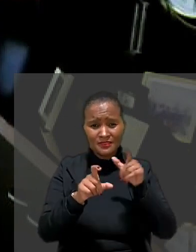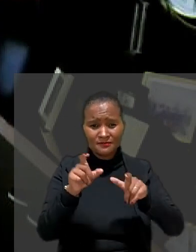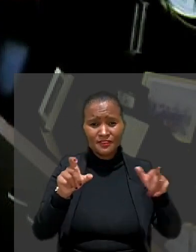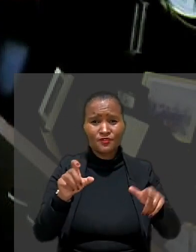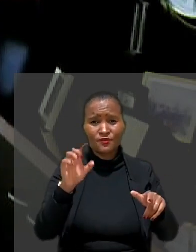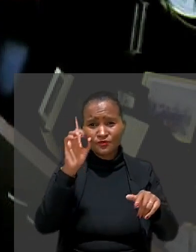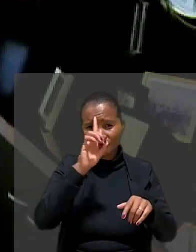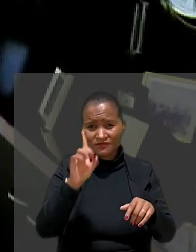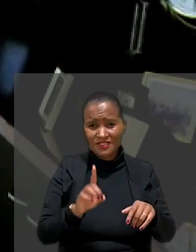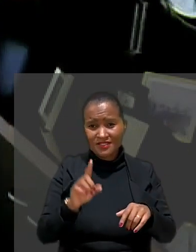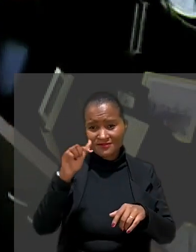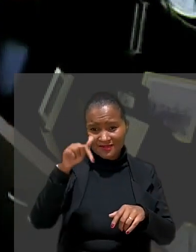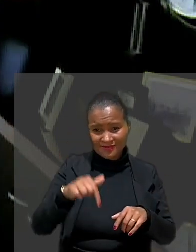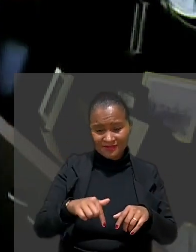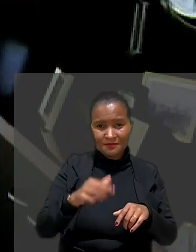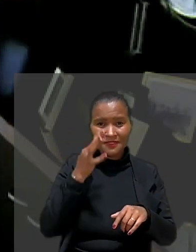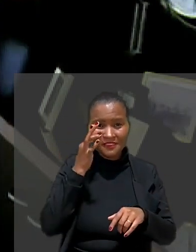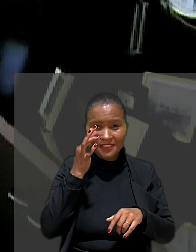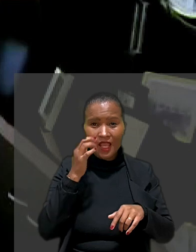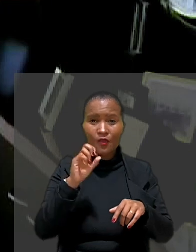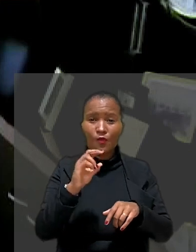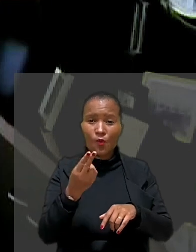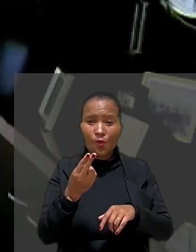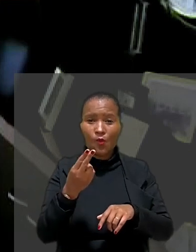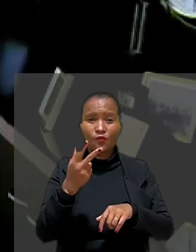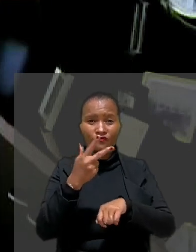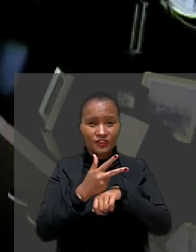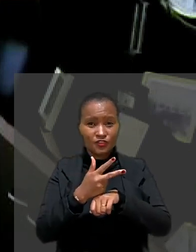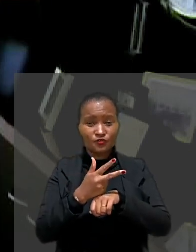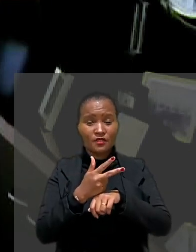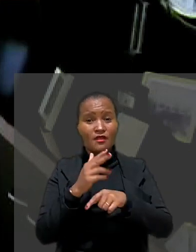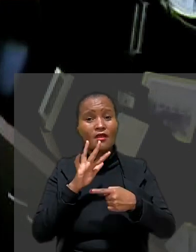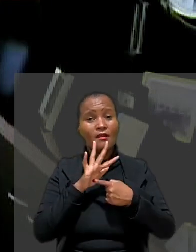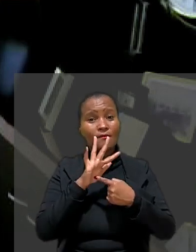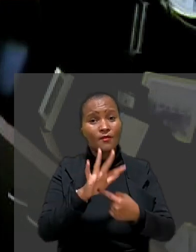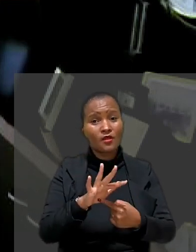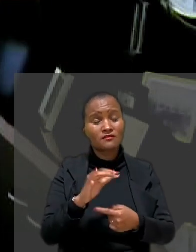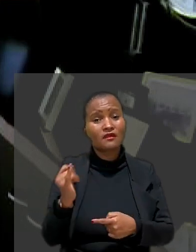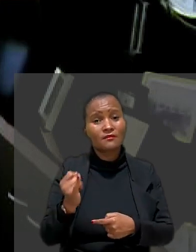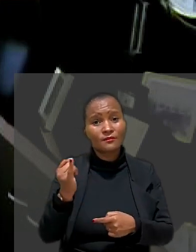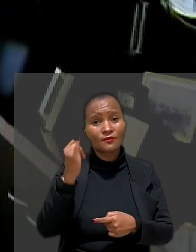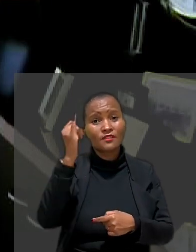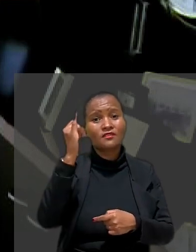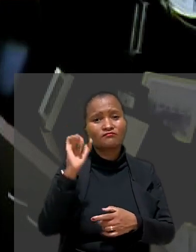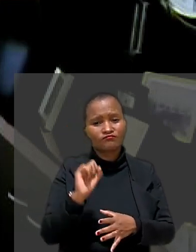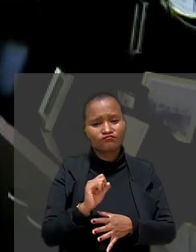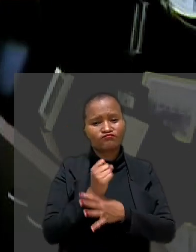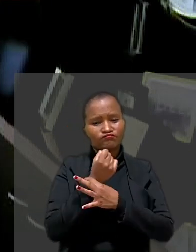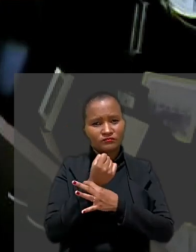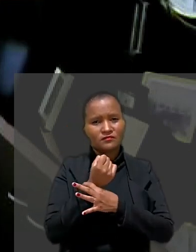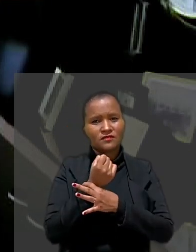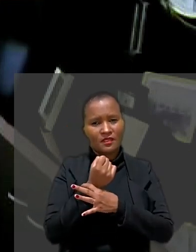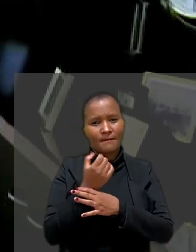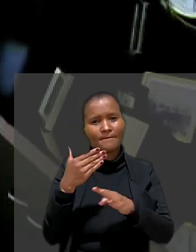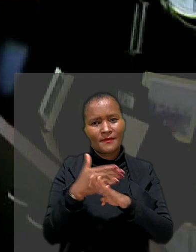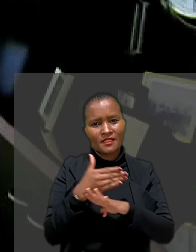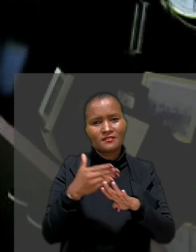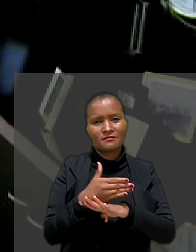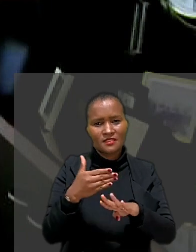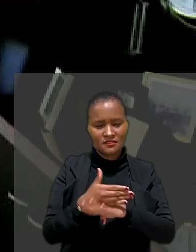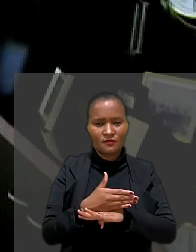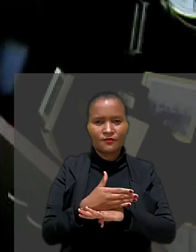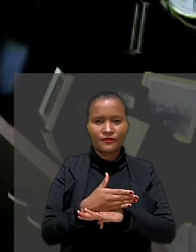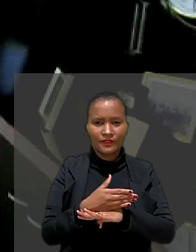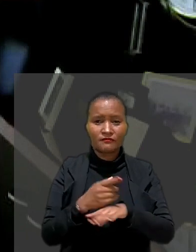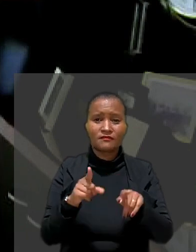ou pela imagem neste auditório demonstra a importância da garantia de sua participação, bem como a esperança